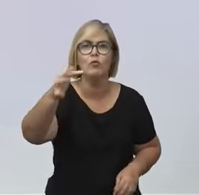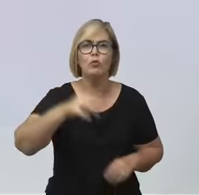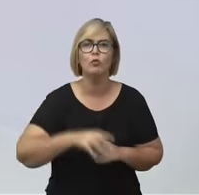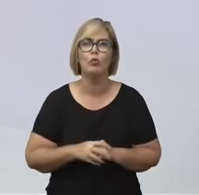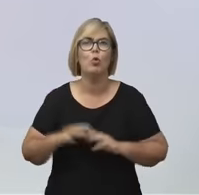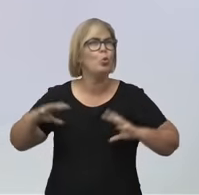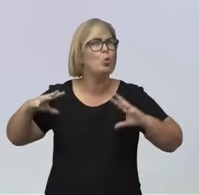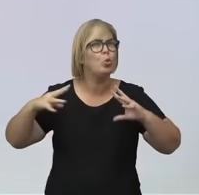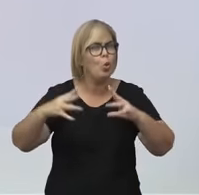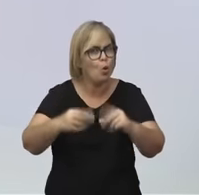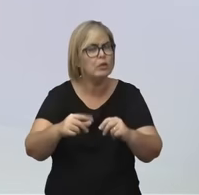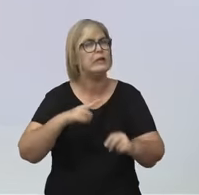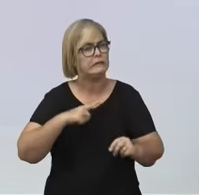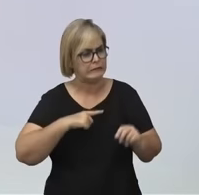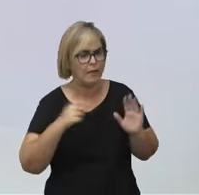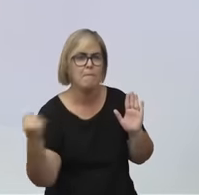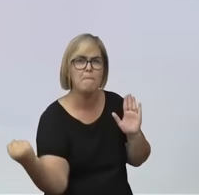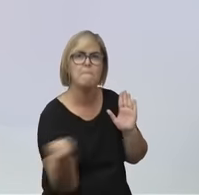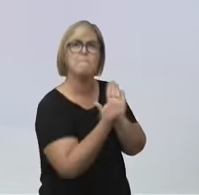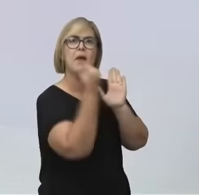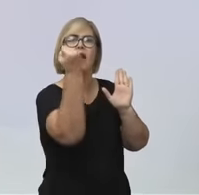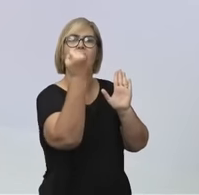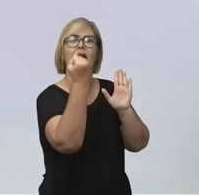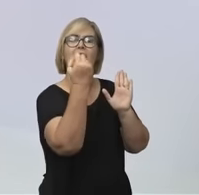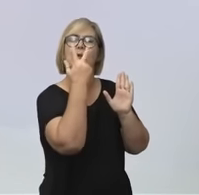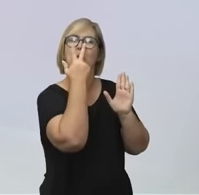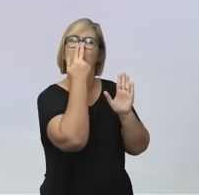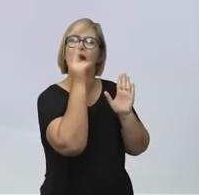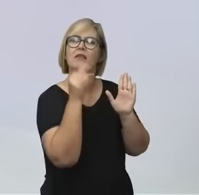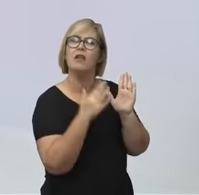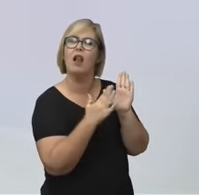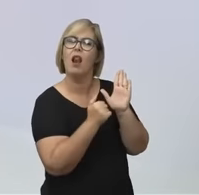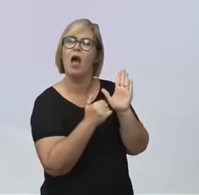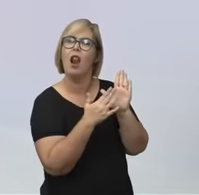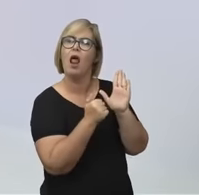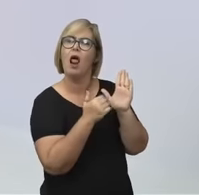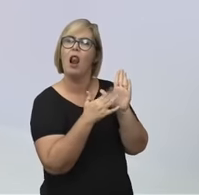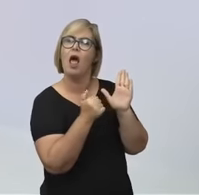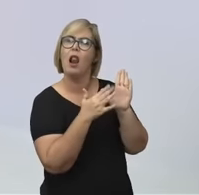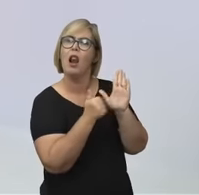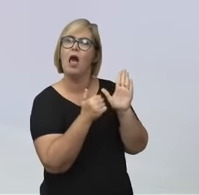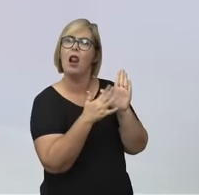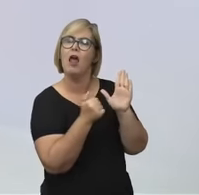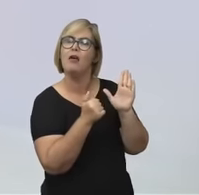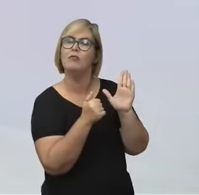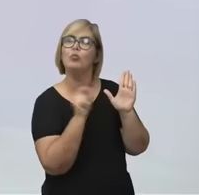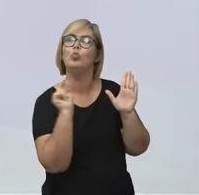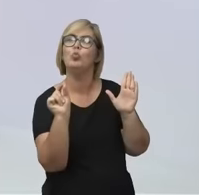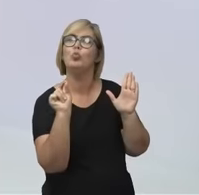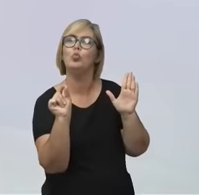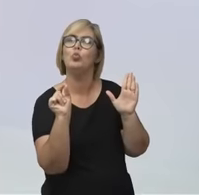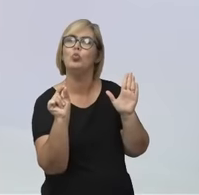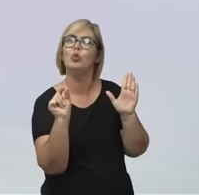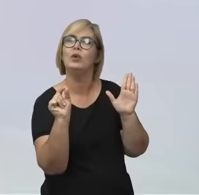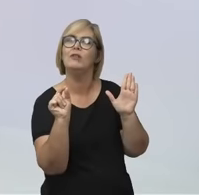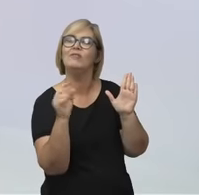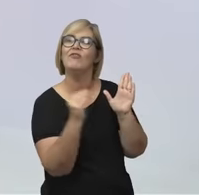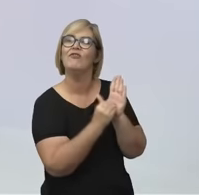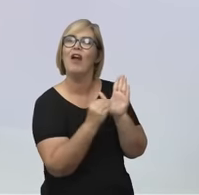elas são marcadas, desfiguradas por uma presença ausente em forma de mulher.